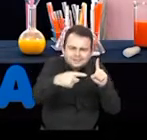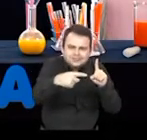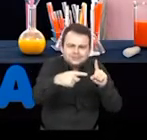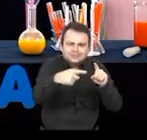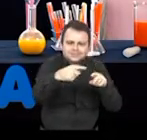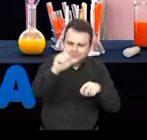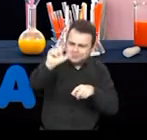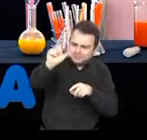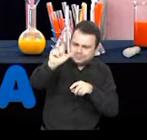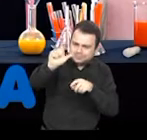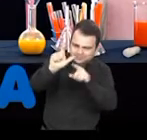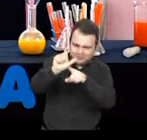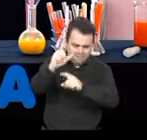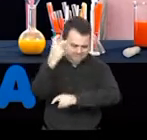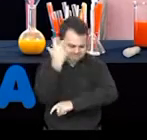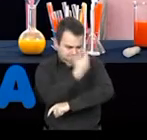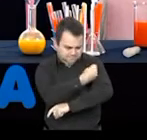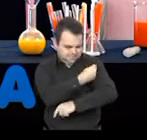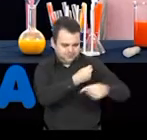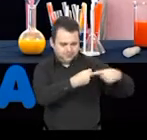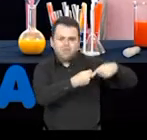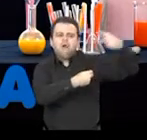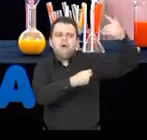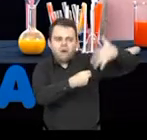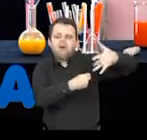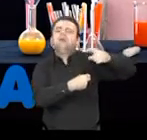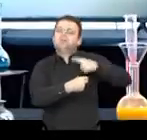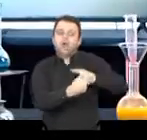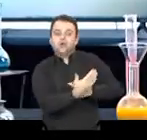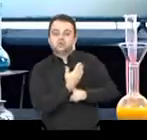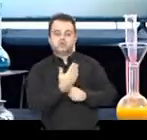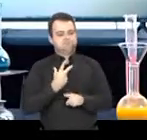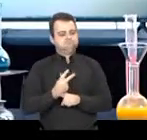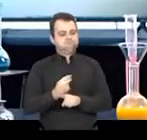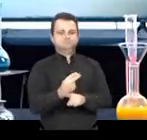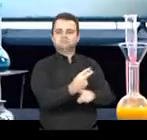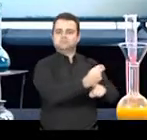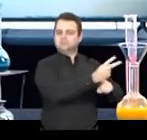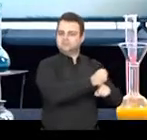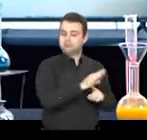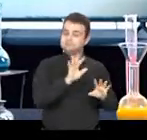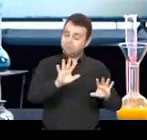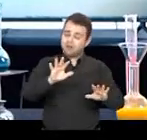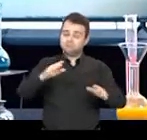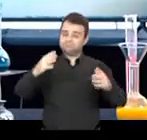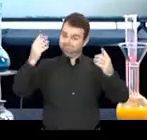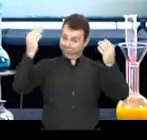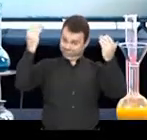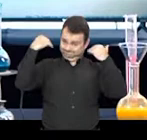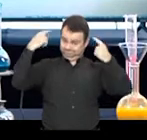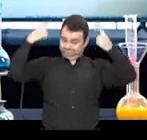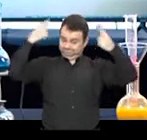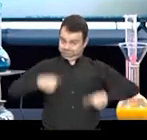estimular o nosso corpo a produzir esses anticorpos. Mas, às vezes, as nossas células precisam se lembrar como se